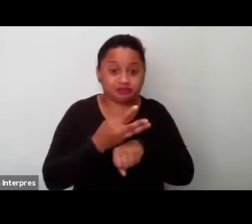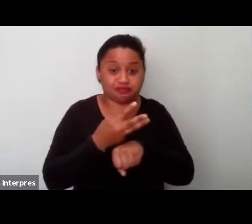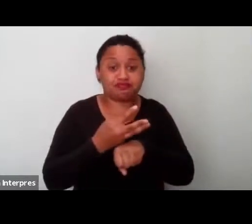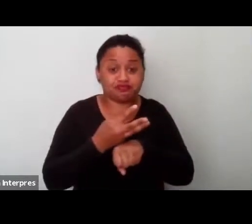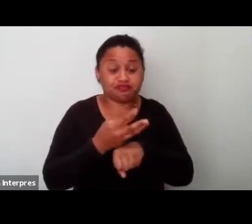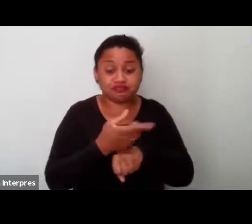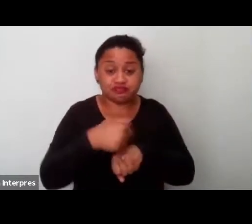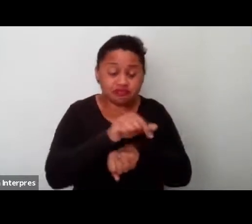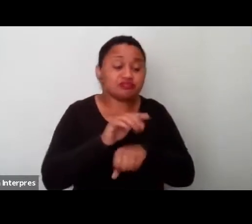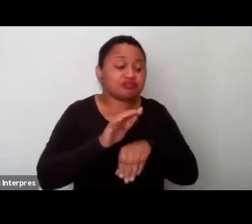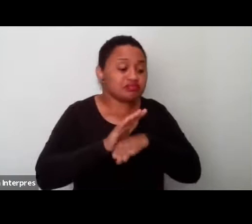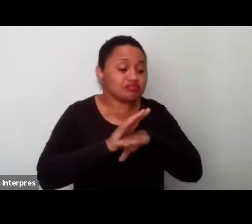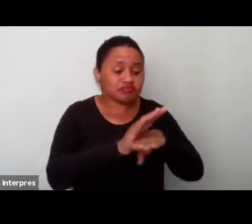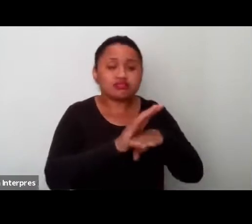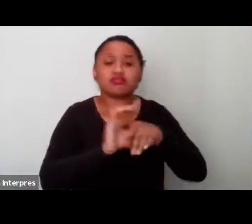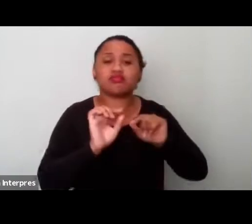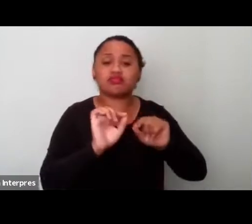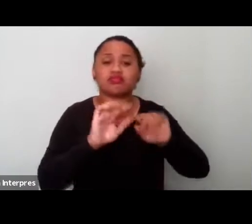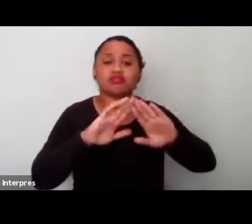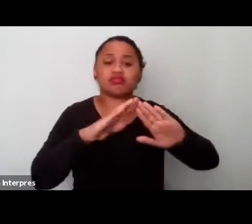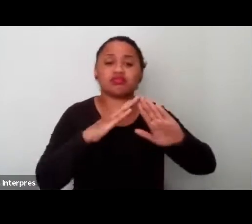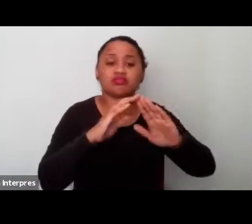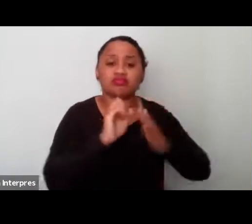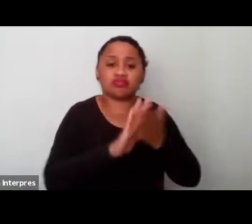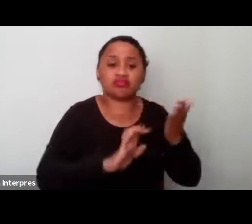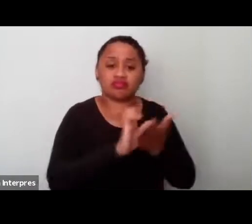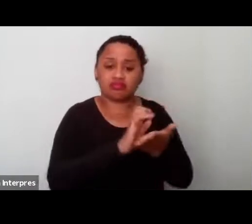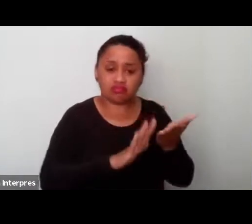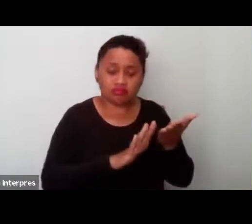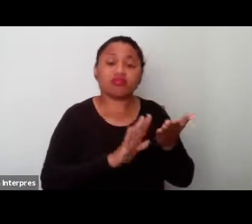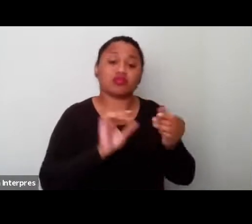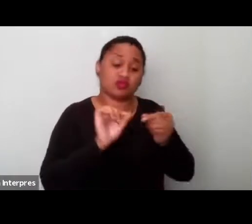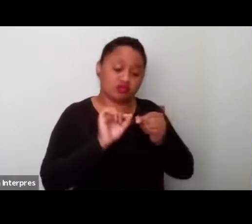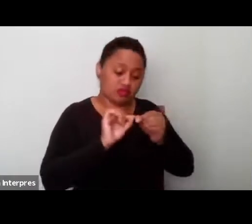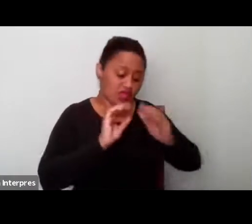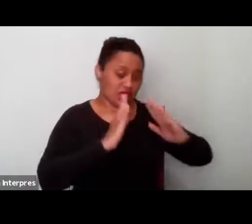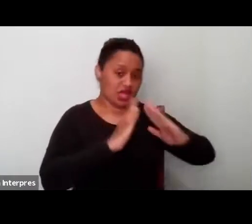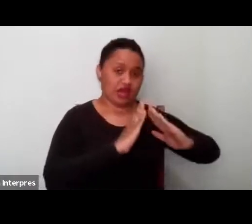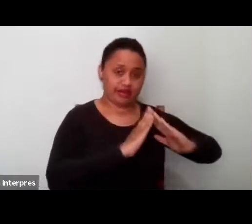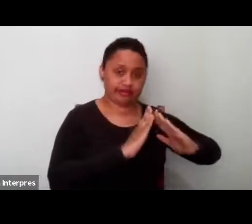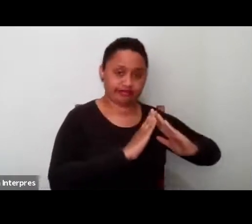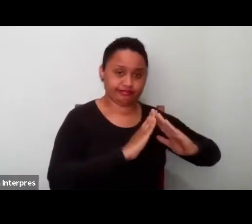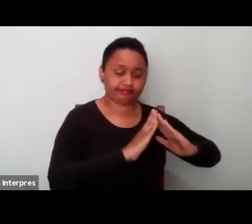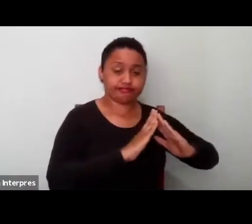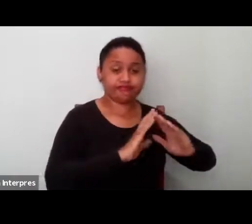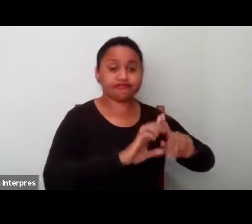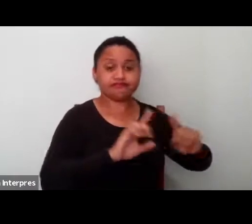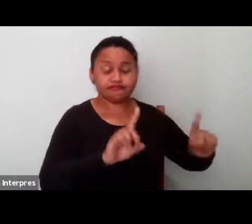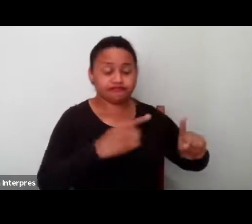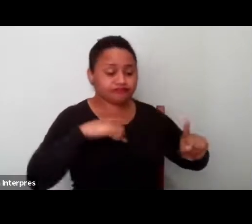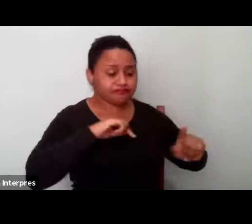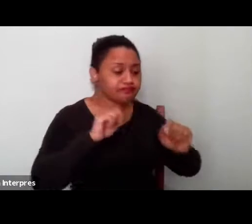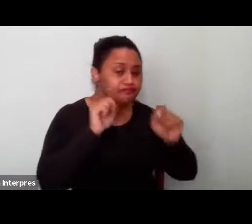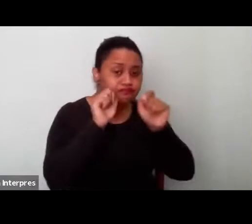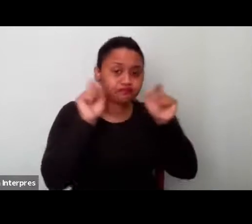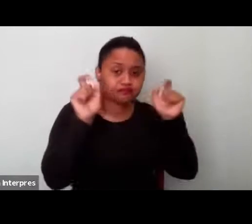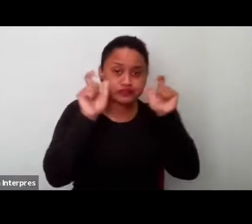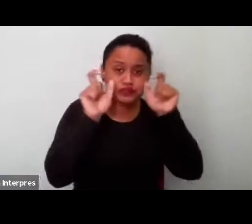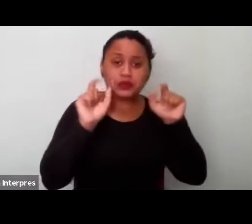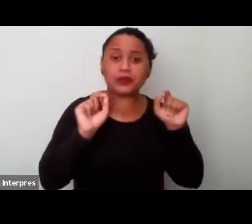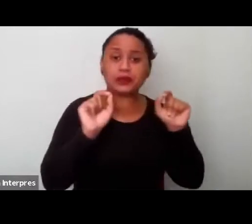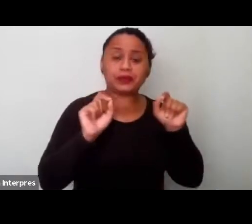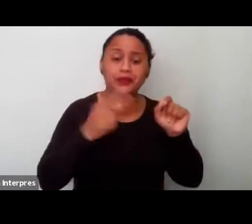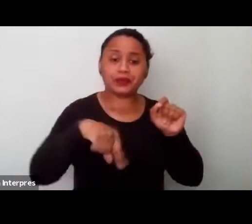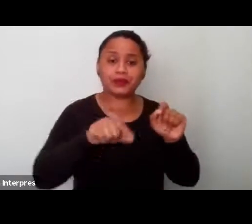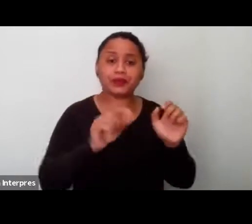-los, né, nas atividades realizadas em casa, e nos chamou muito a atenção, né, que esse